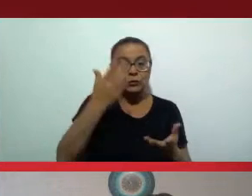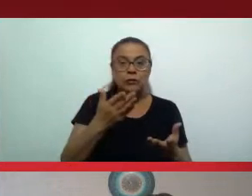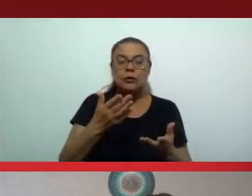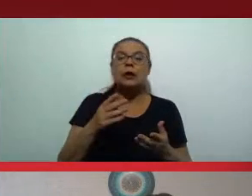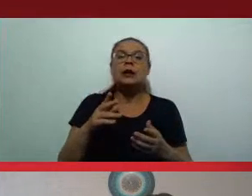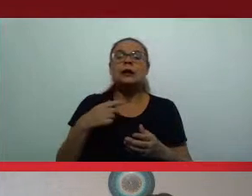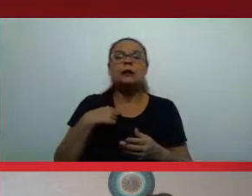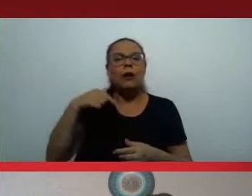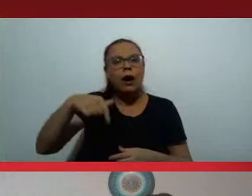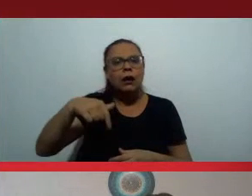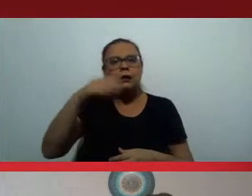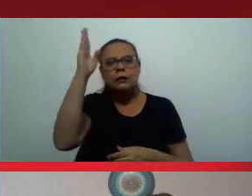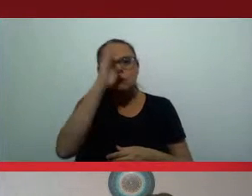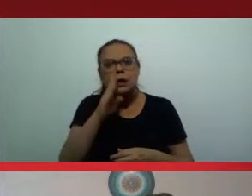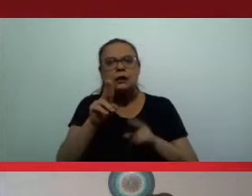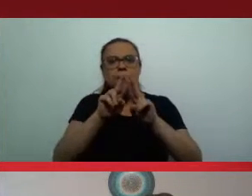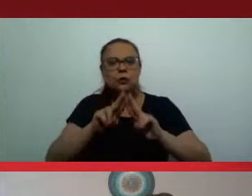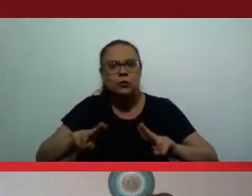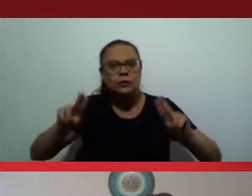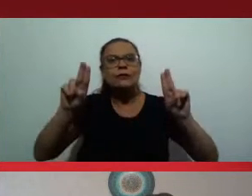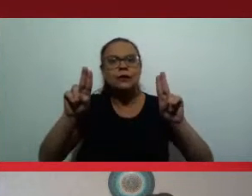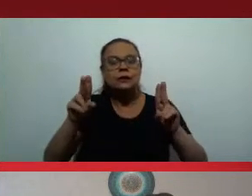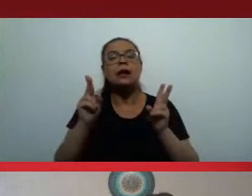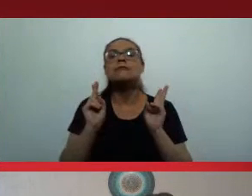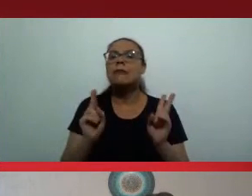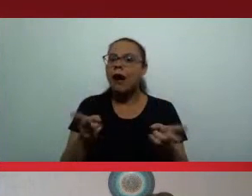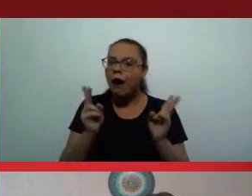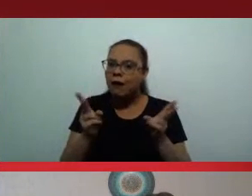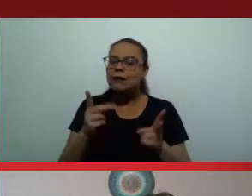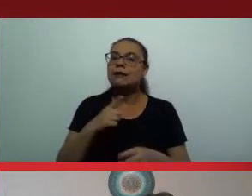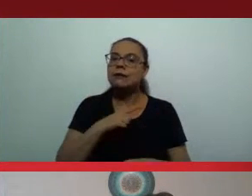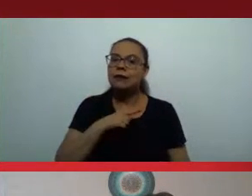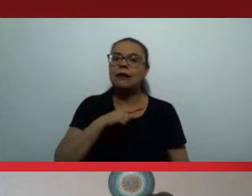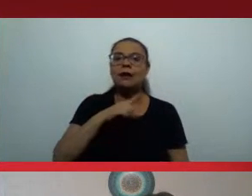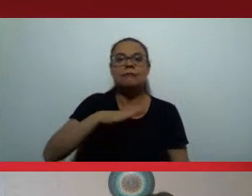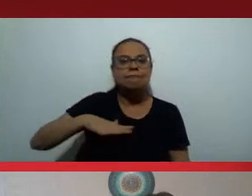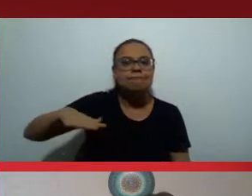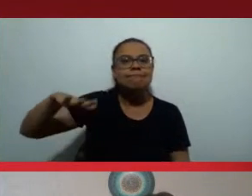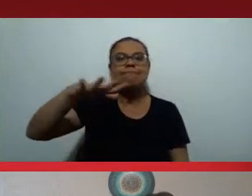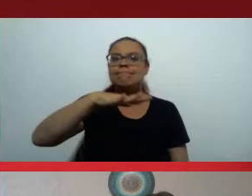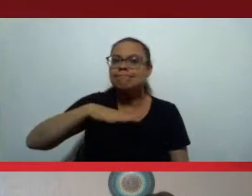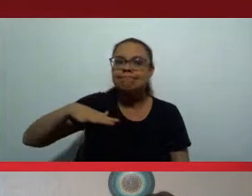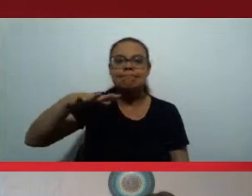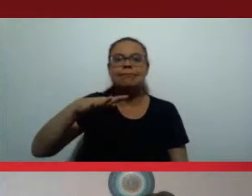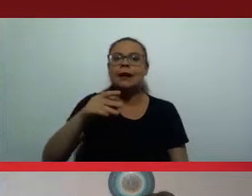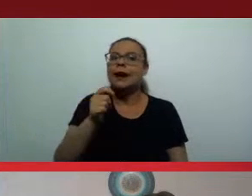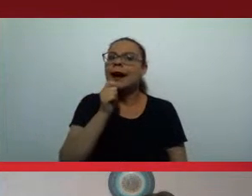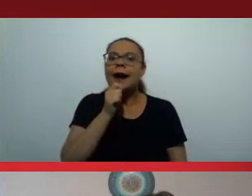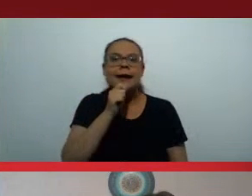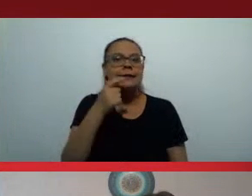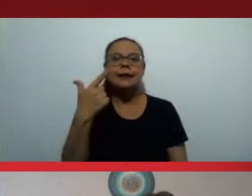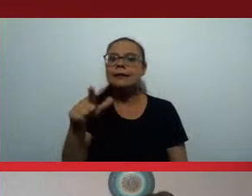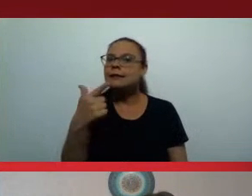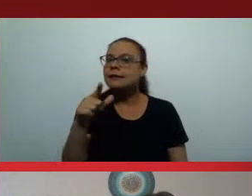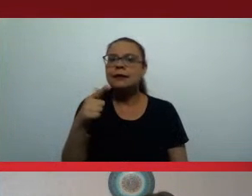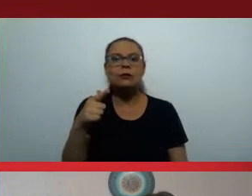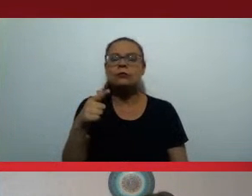brasileira ela ainda é um ambiente em que você não tem uma relacionalidade, não tem uma